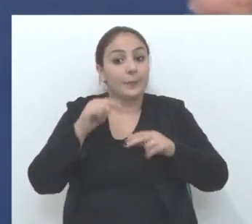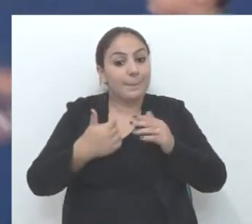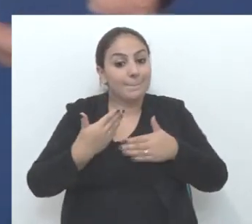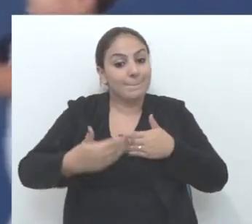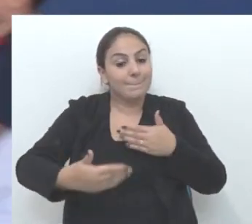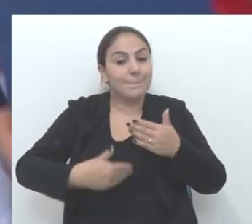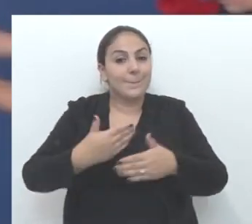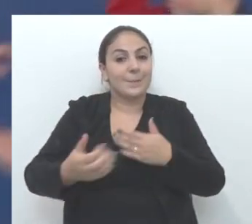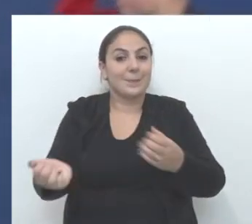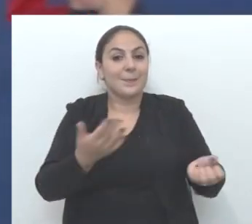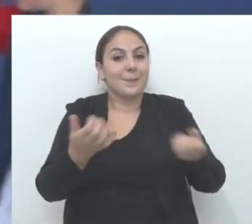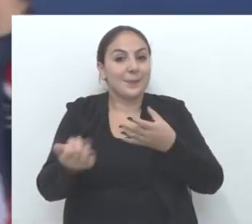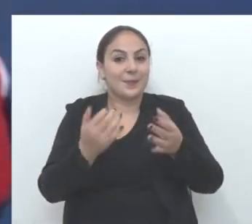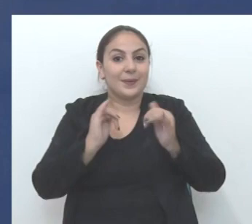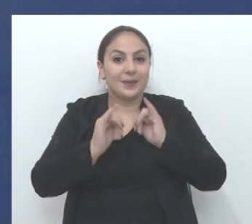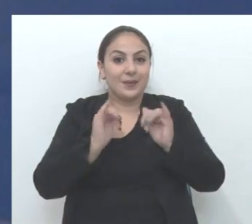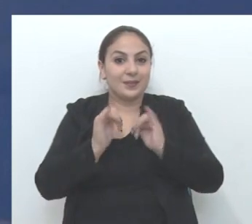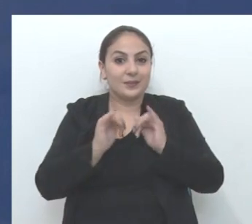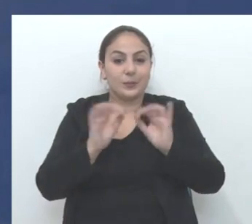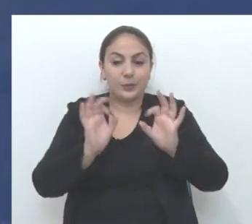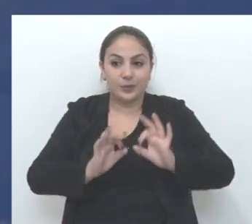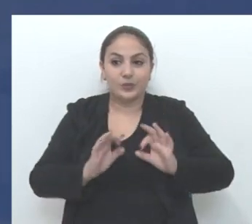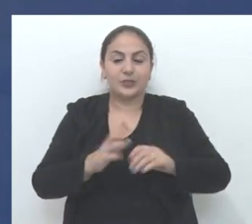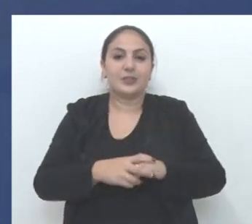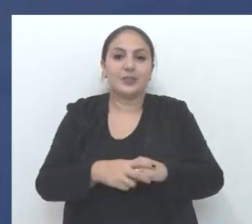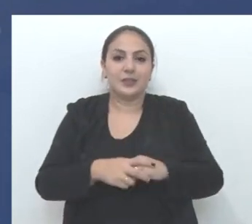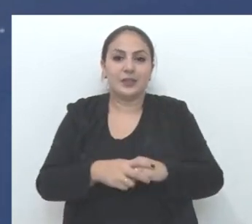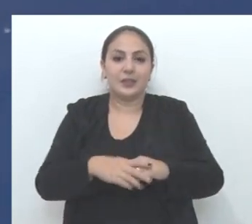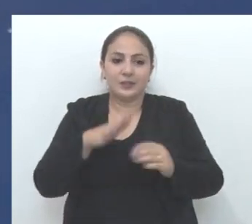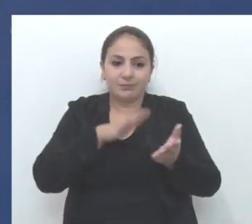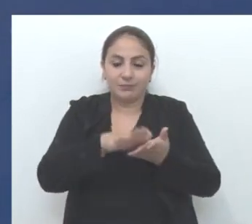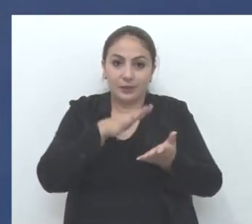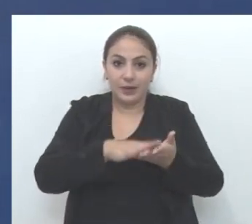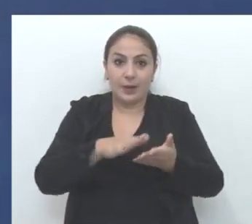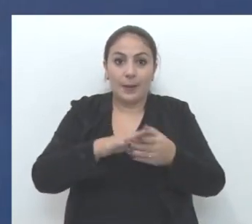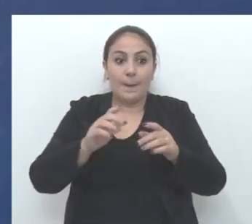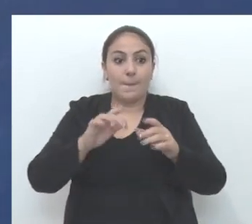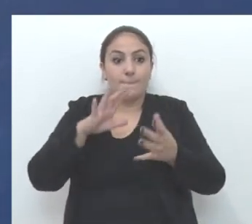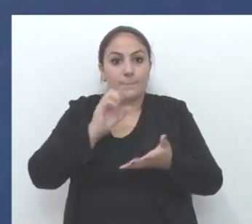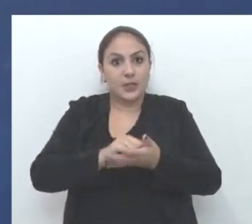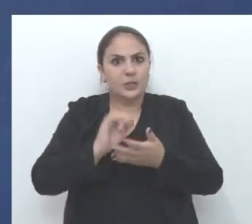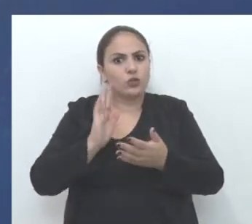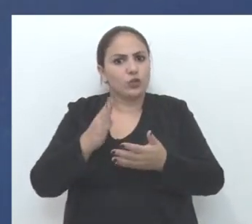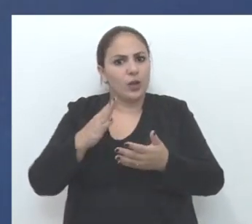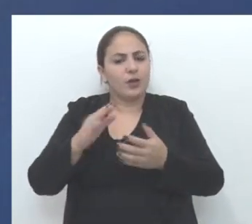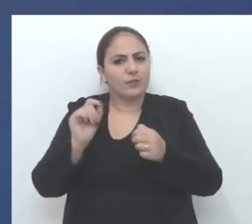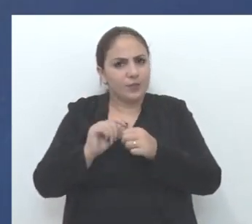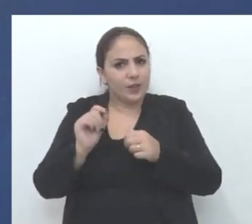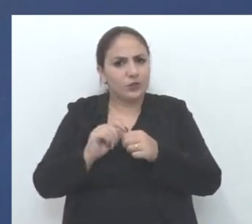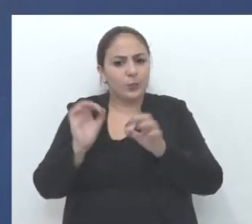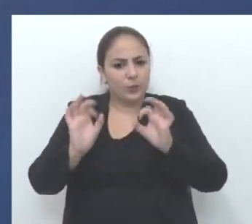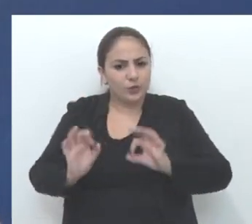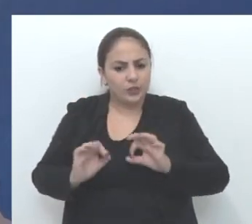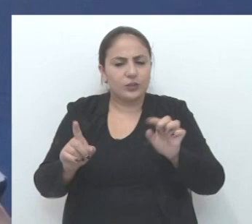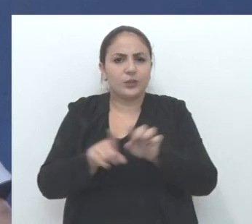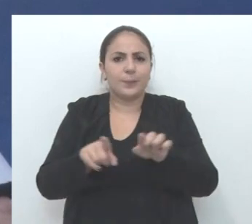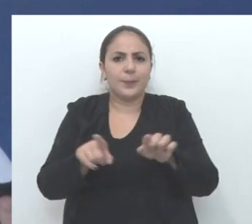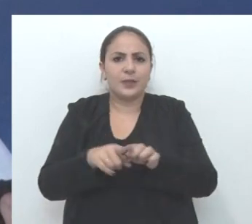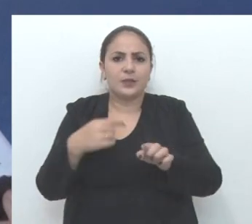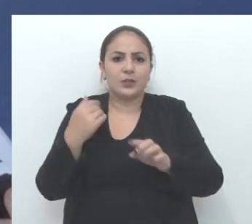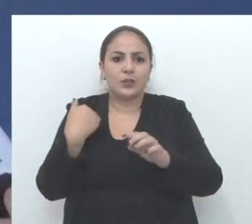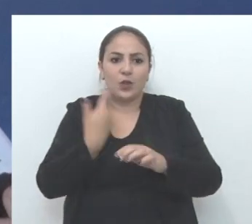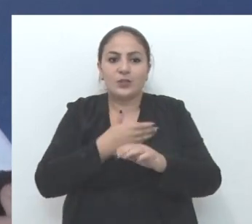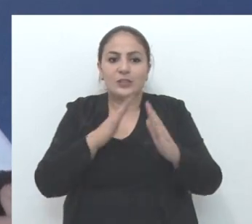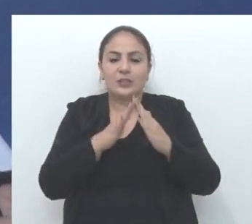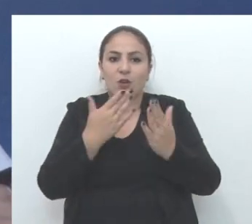então, logo, logo terão novidades sobre esses projetos. No lançamento de matrícula já vai ser lançado esses projetos também, para que a